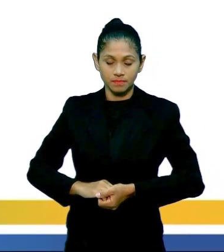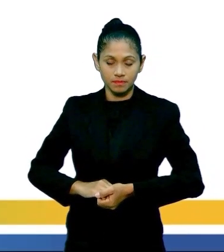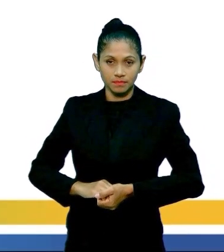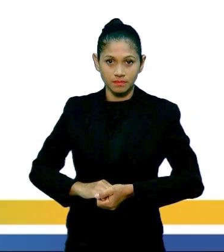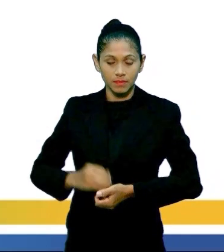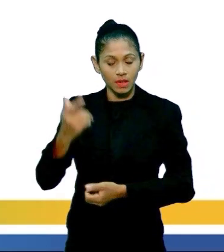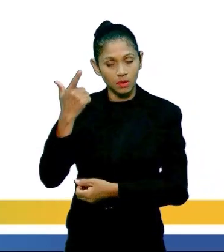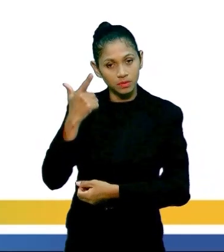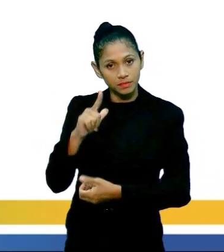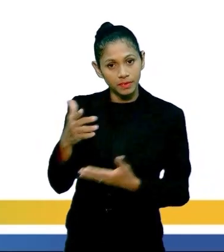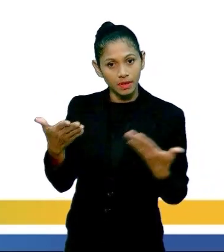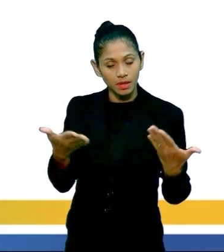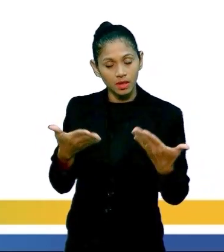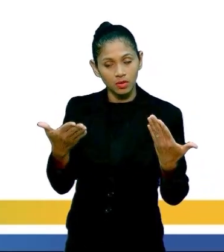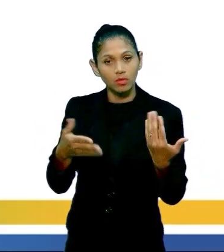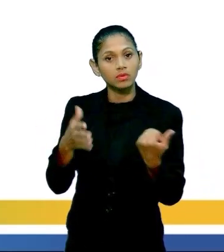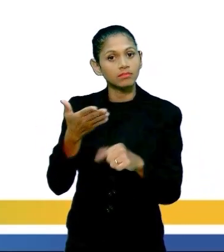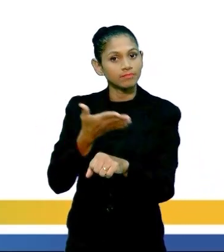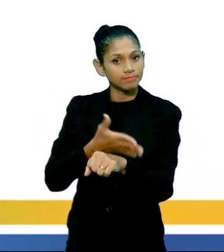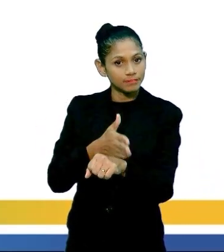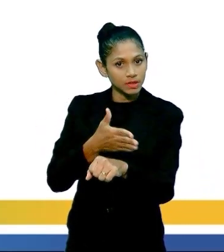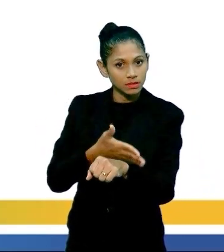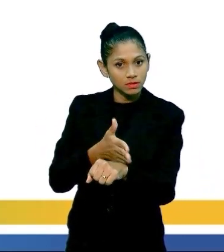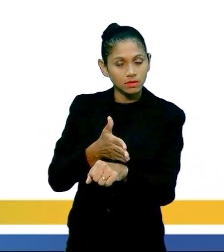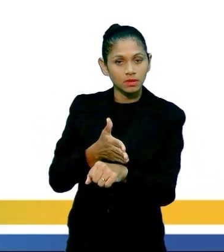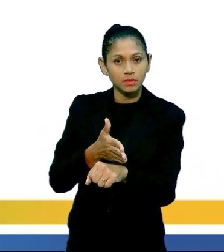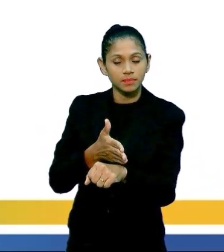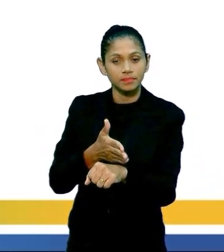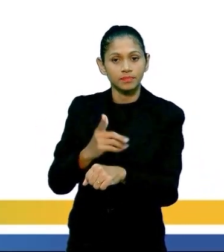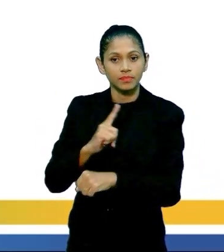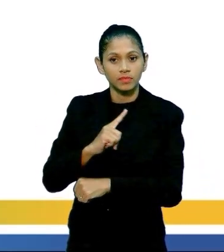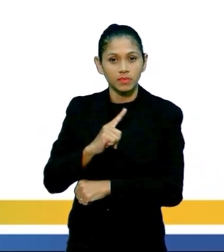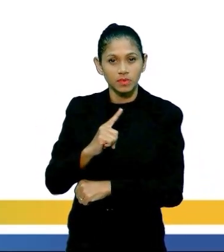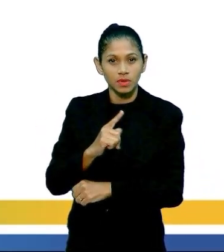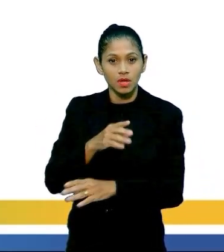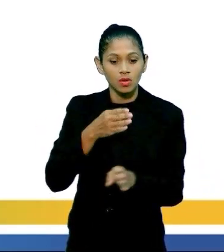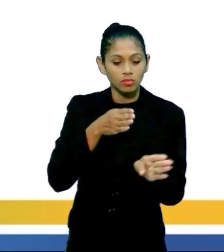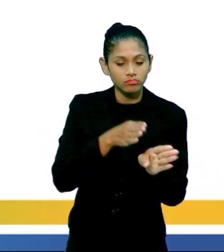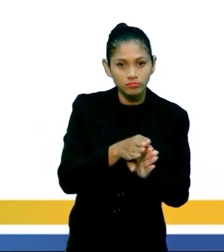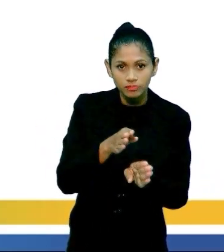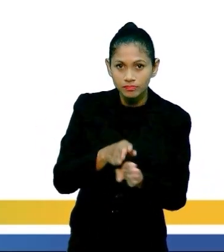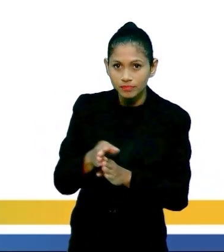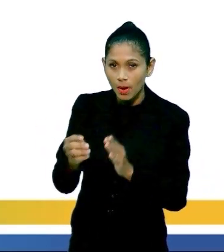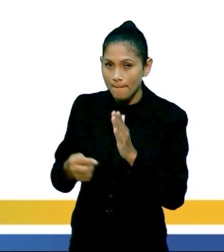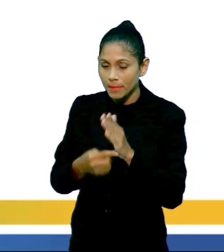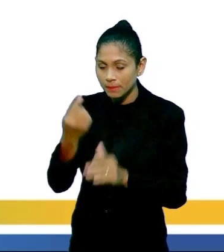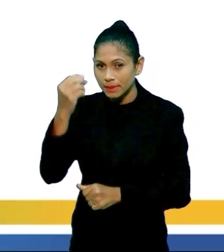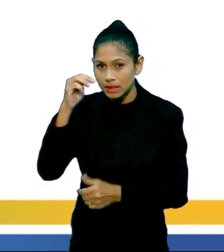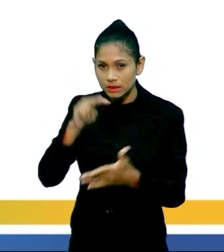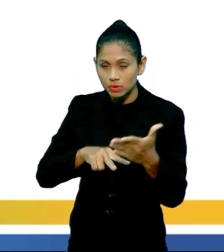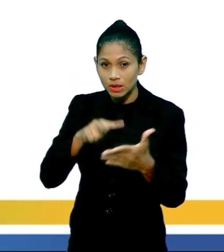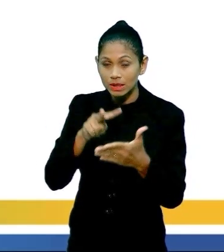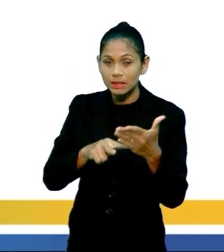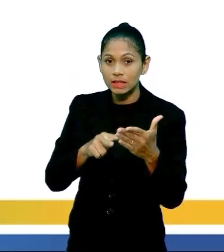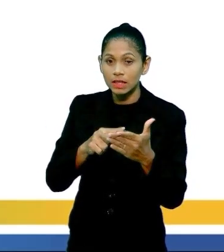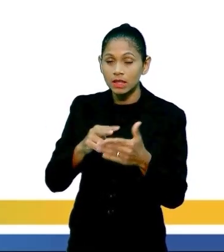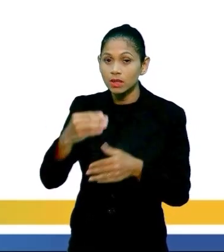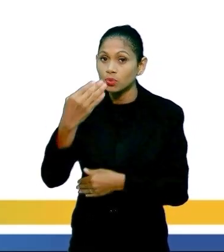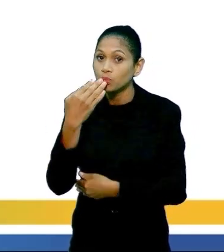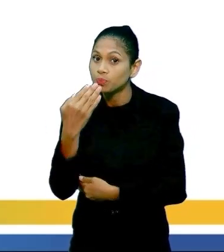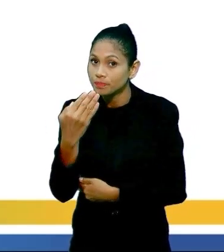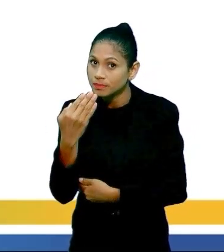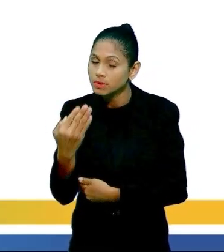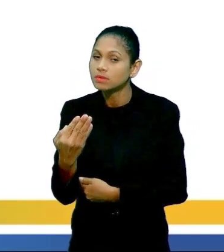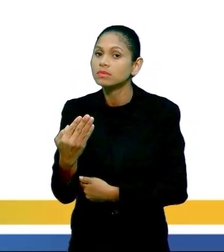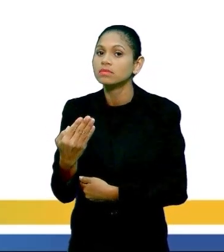agora botar em prática temos aquele direcionamento do Jack que é primeiro ler o comando com base em fatos